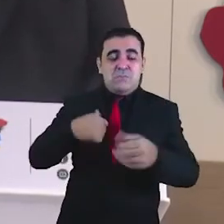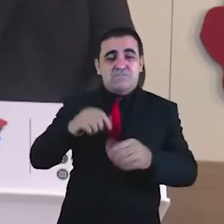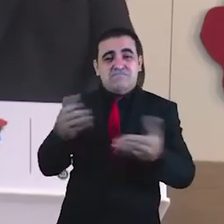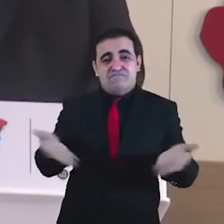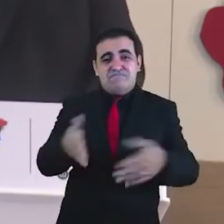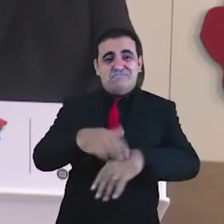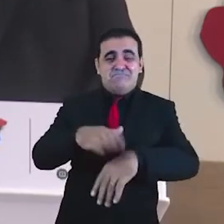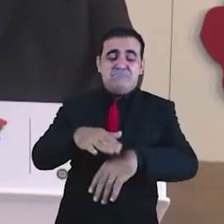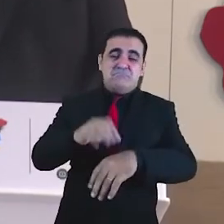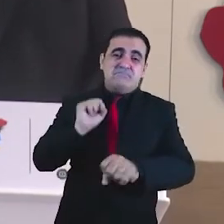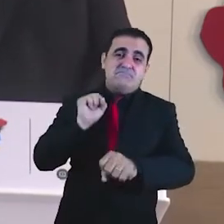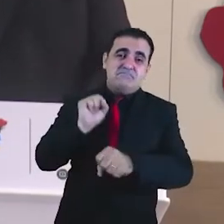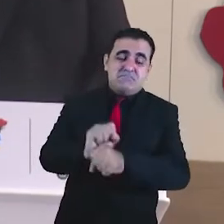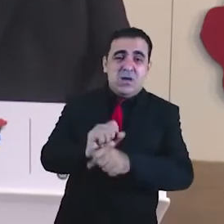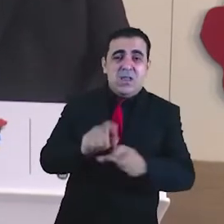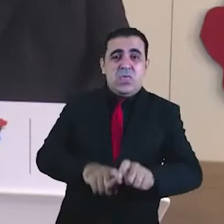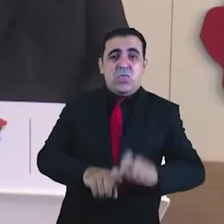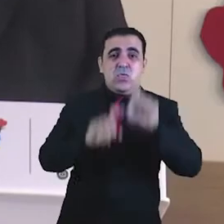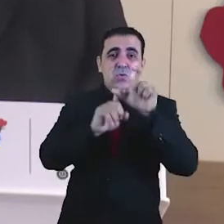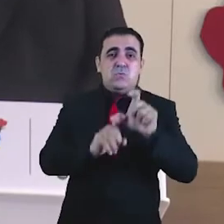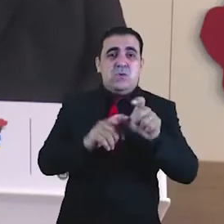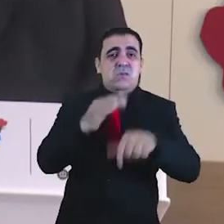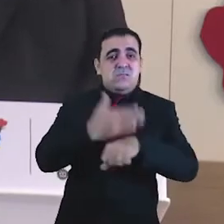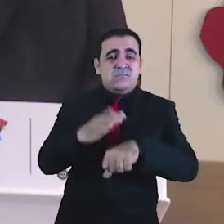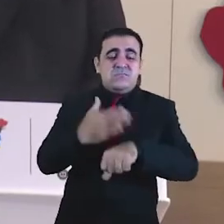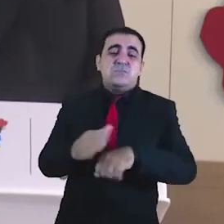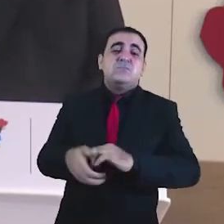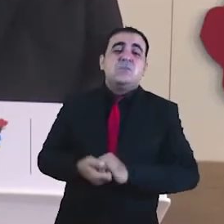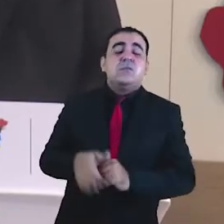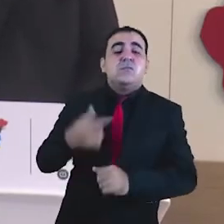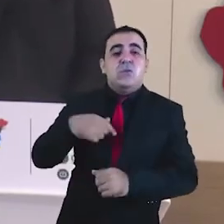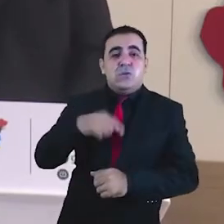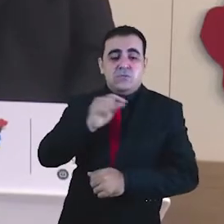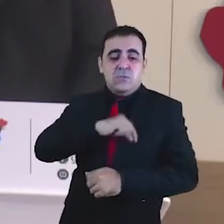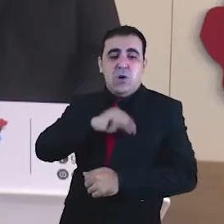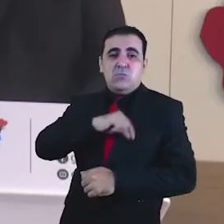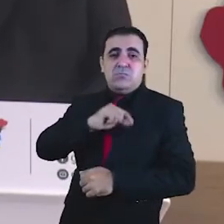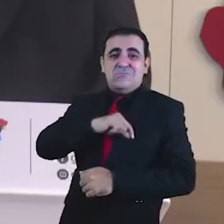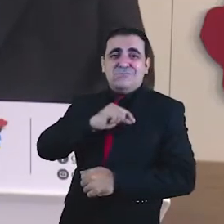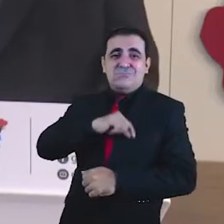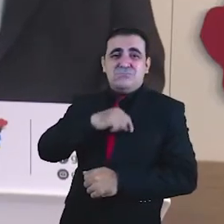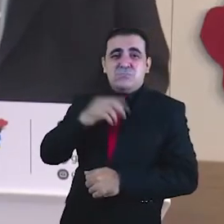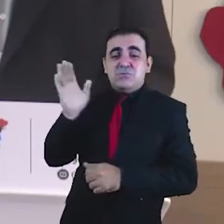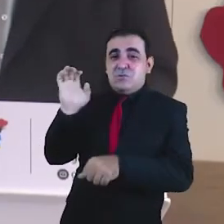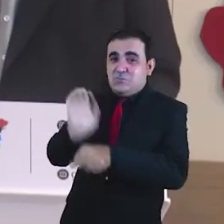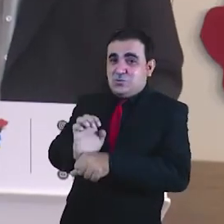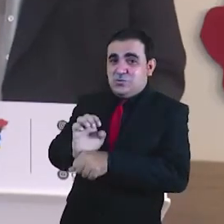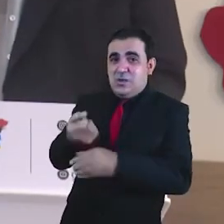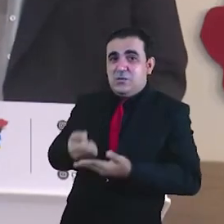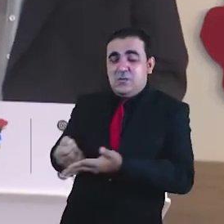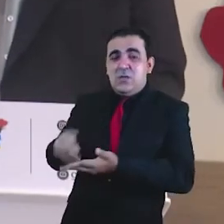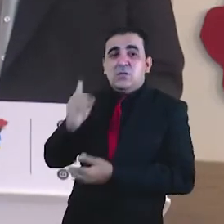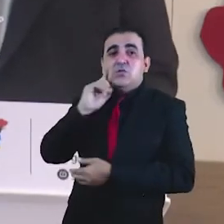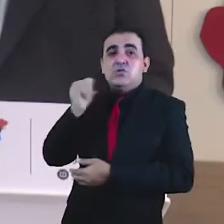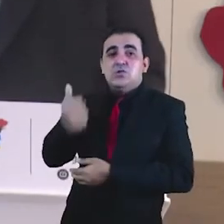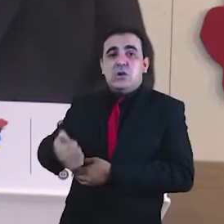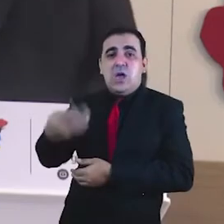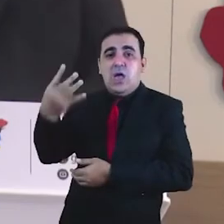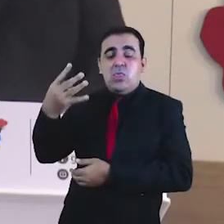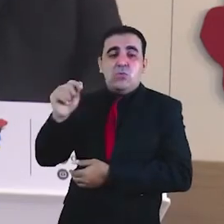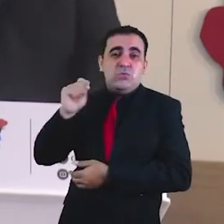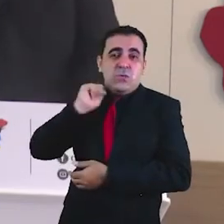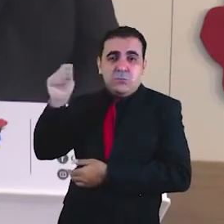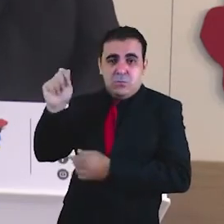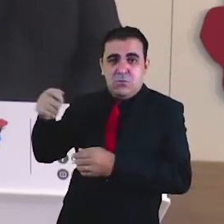Auxílio combustível, auxílios para profissionais do turismo, auxílio para os profissionais de eventos e também o